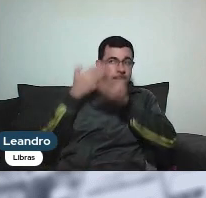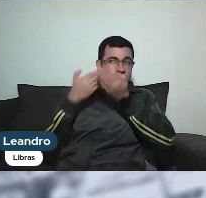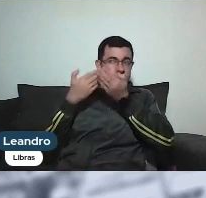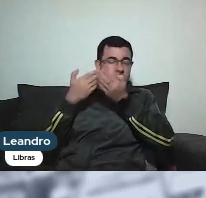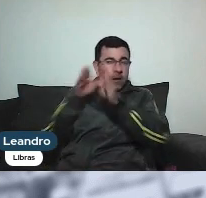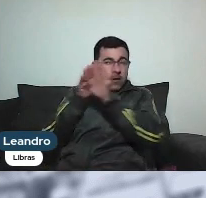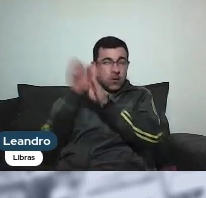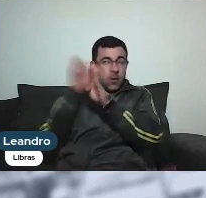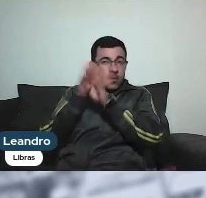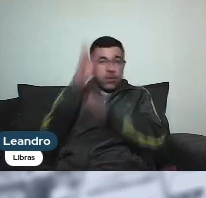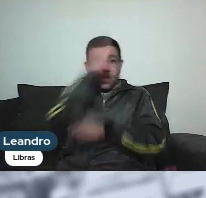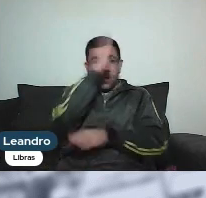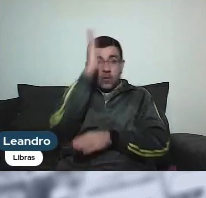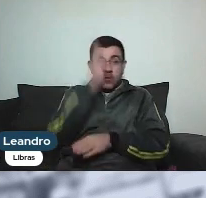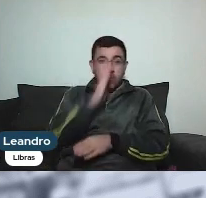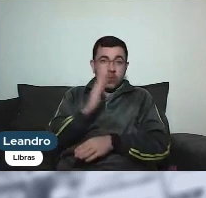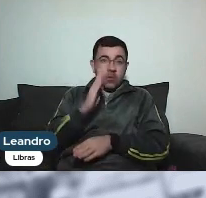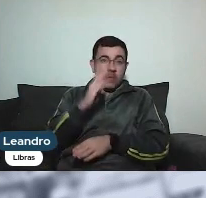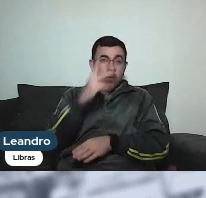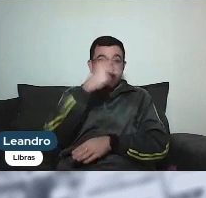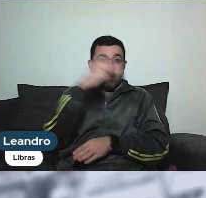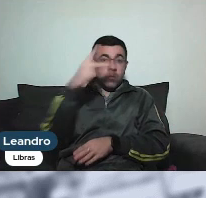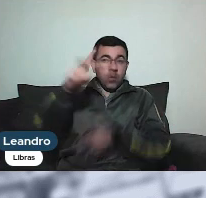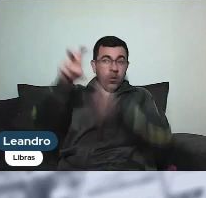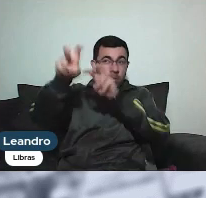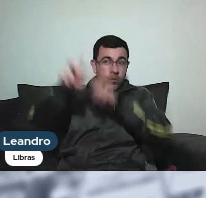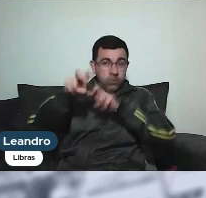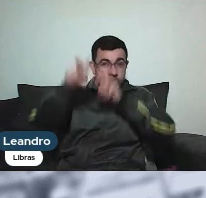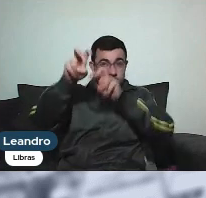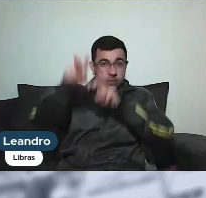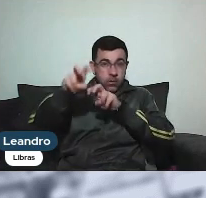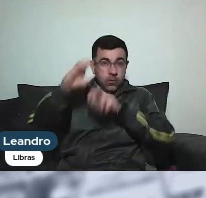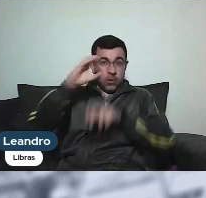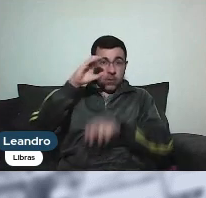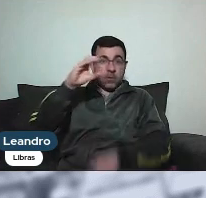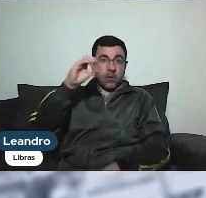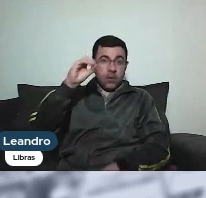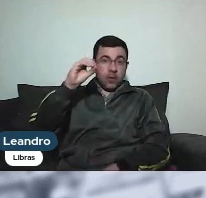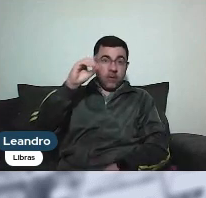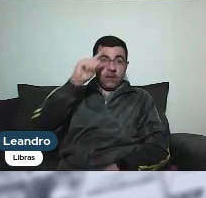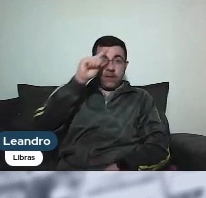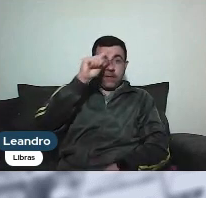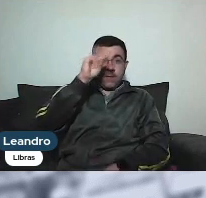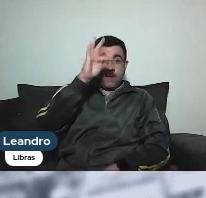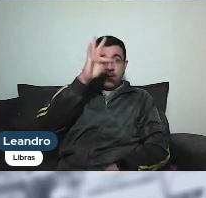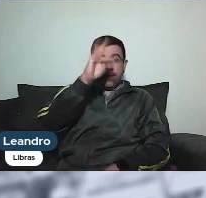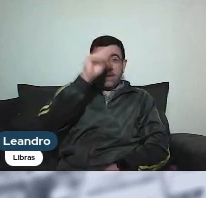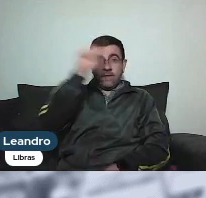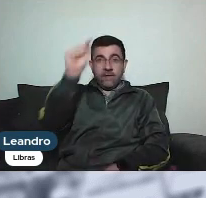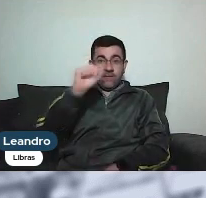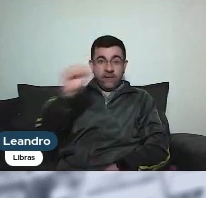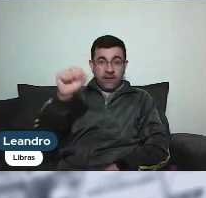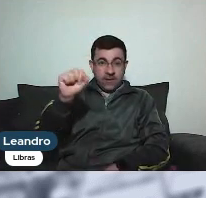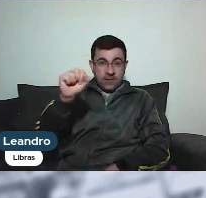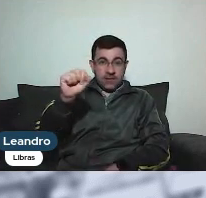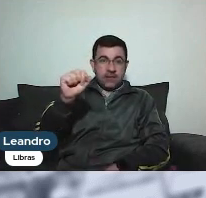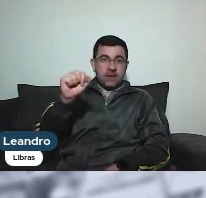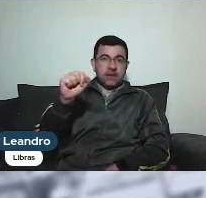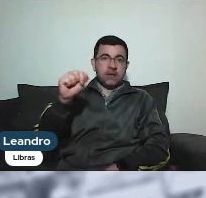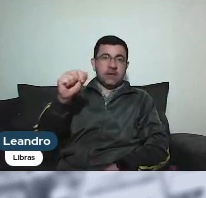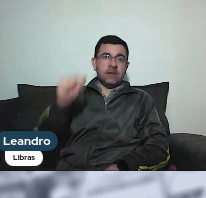Nacional de Política Fazendária, o CONFAS, né, uma proposta de alteração do convênio